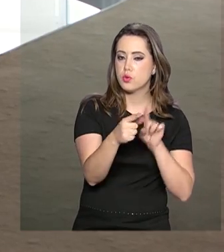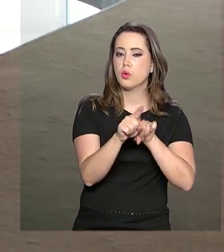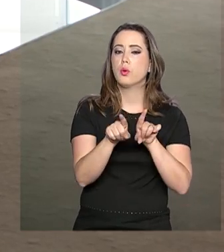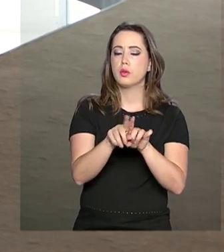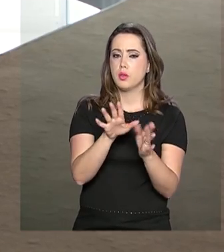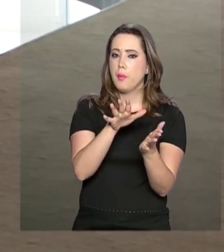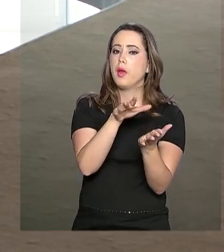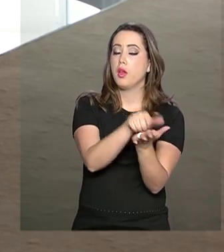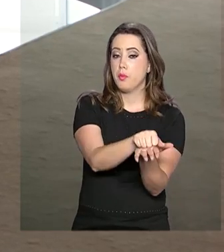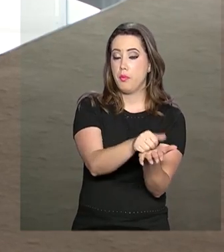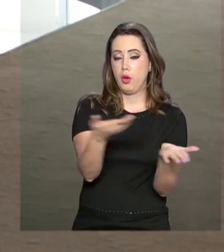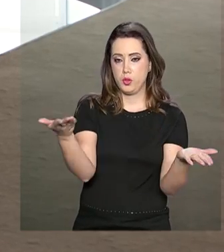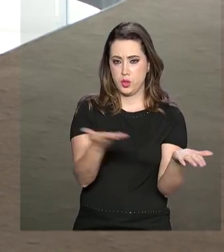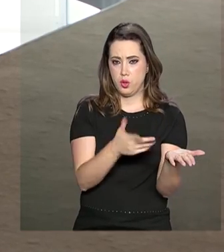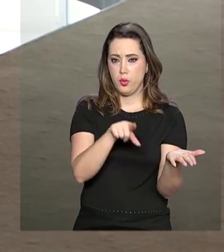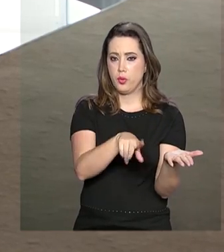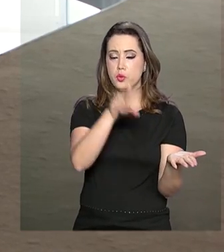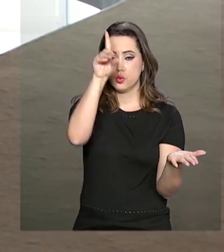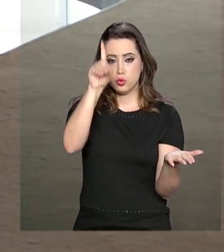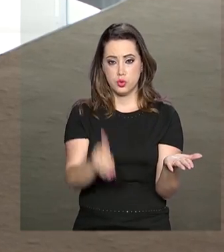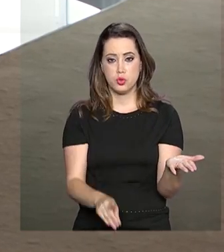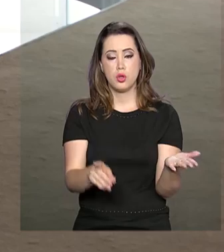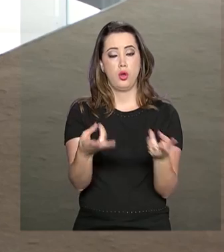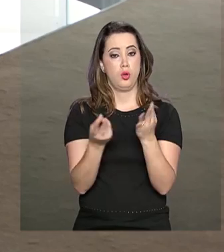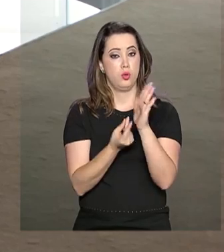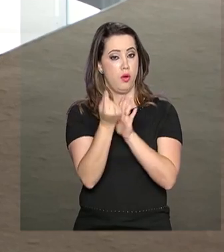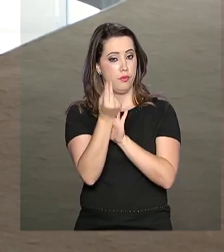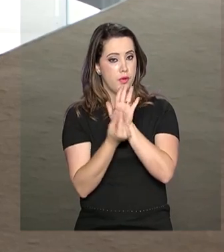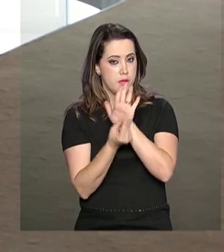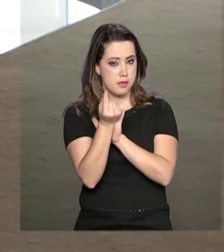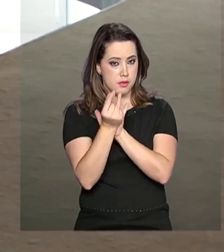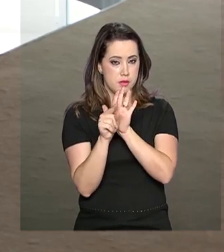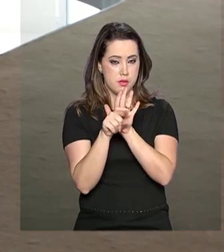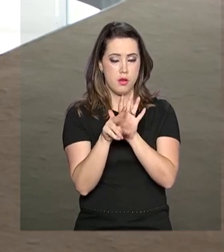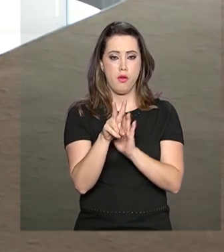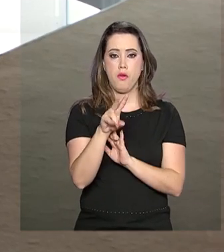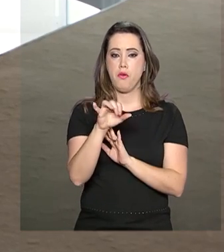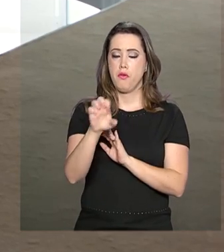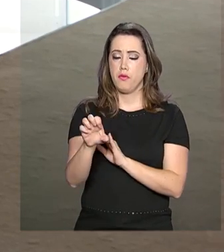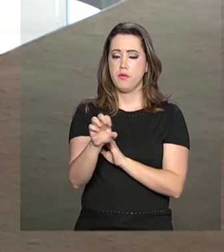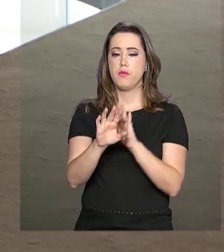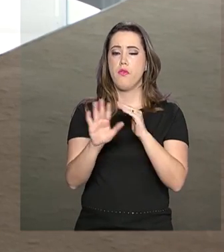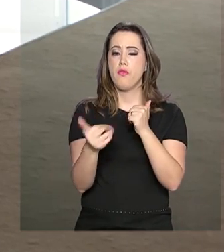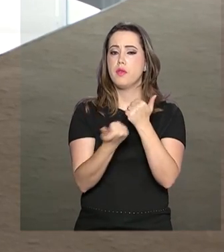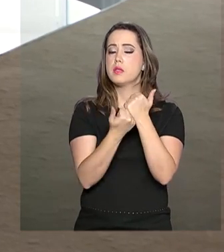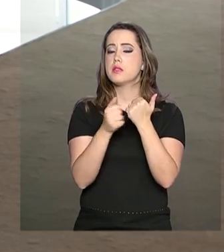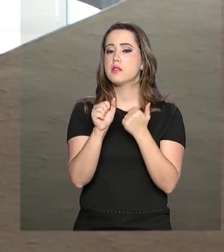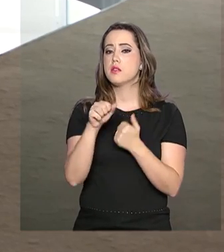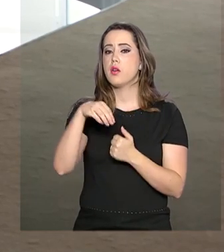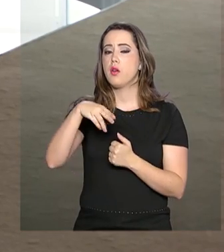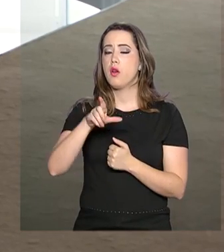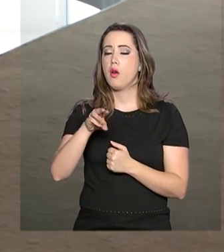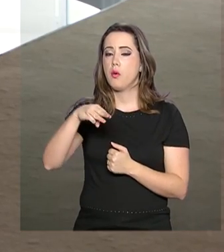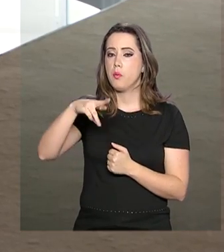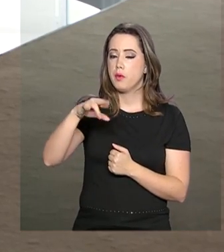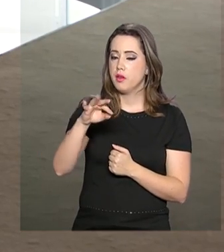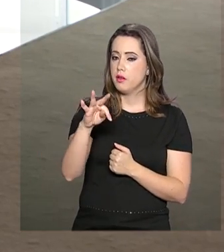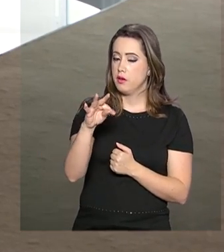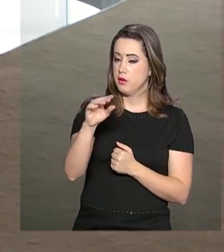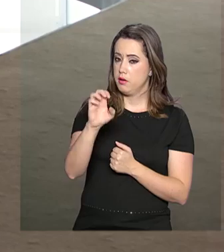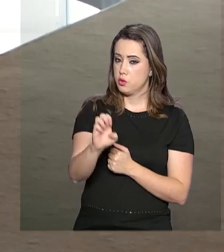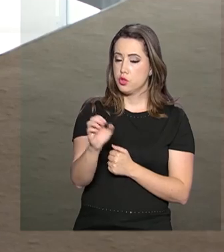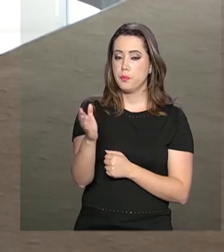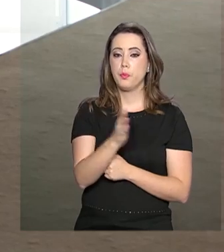financeiro executivo da empresa, o vice-almirante Anatalício Risden Jr. Também